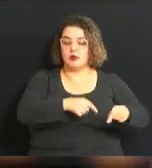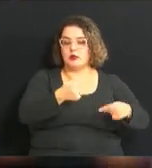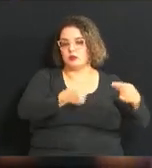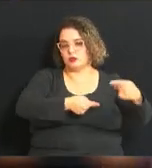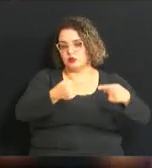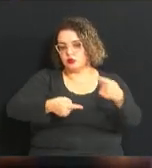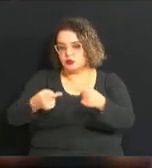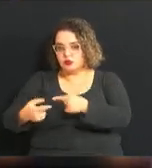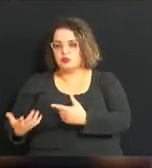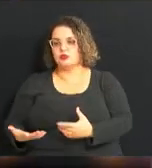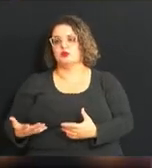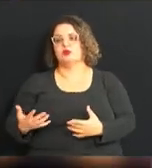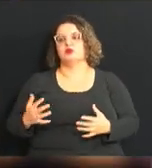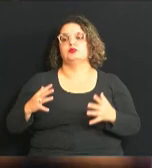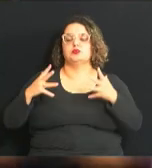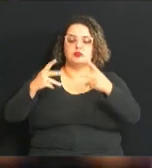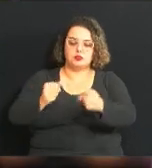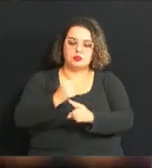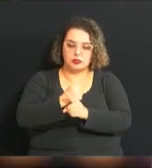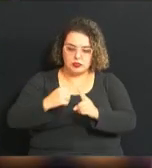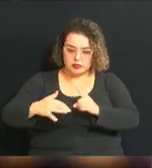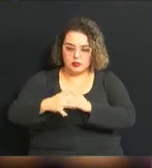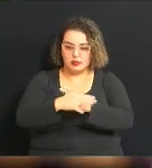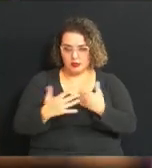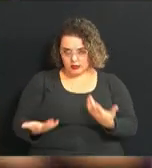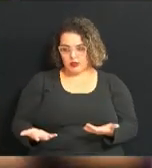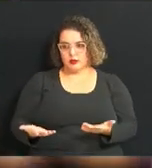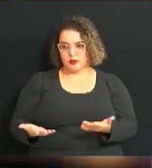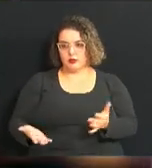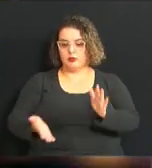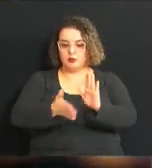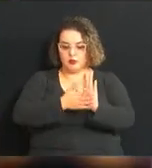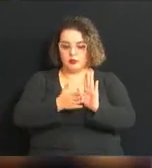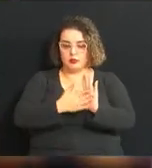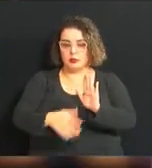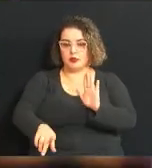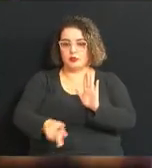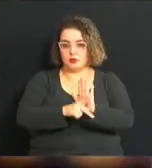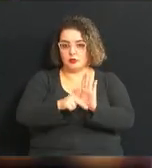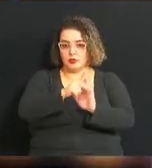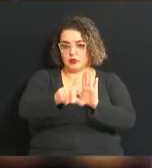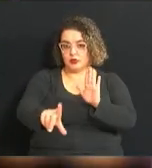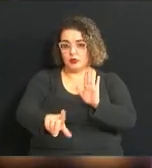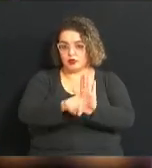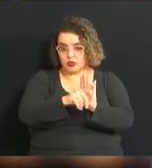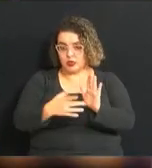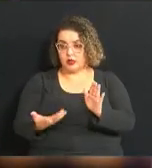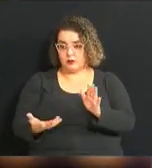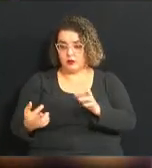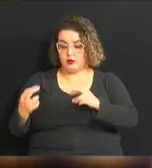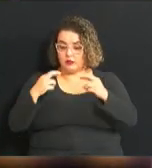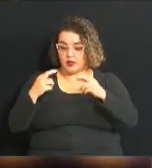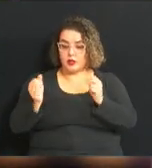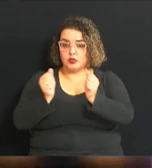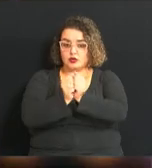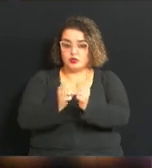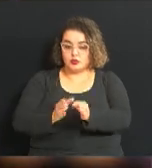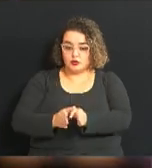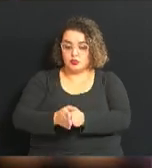com a sociedade, tanto que até a proposição desse projeto de lei foi também avaliada junto ao Conselho